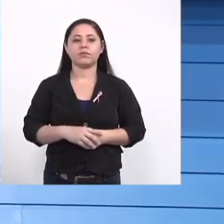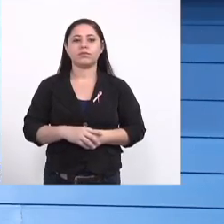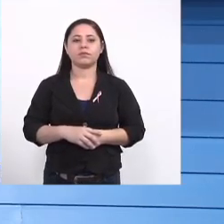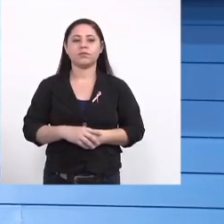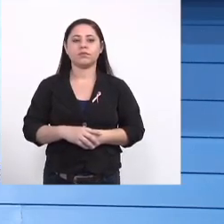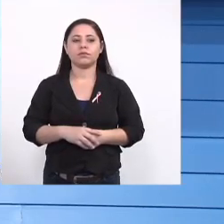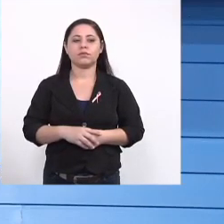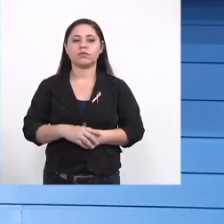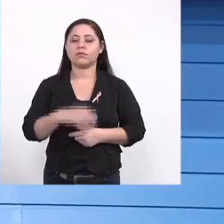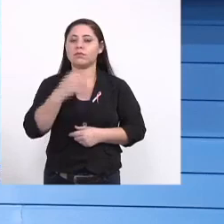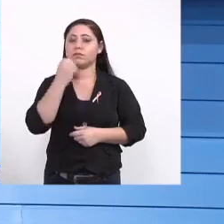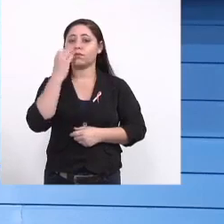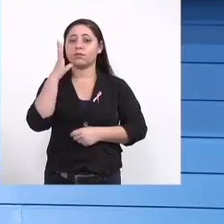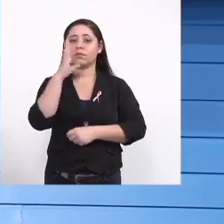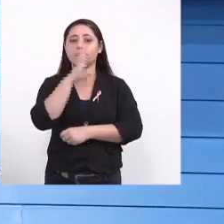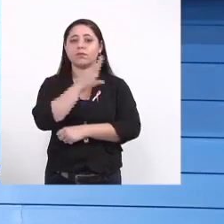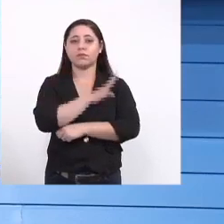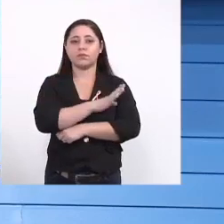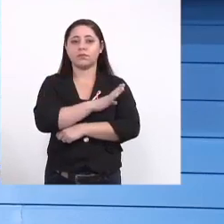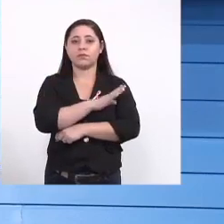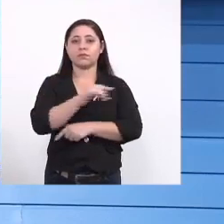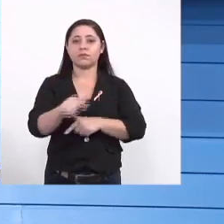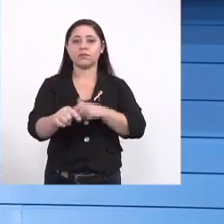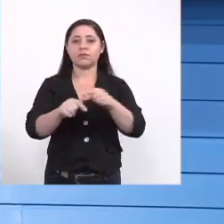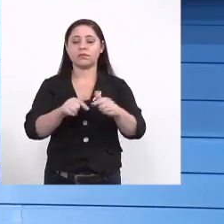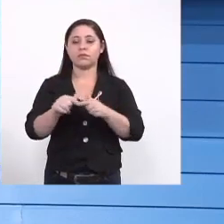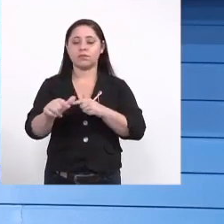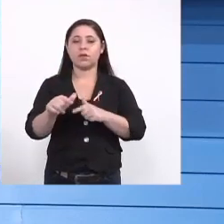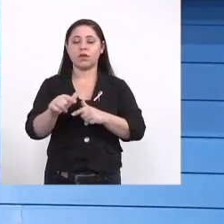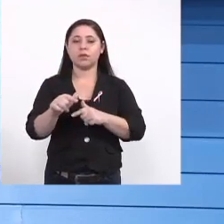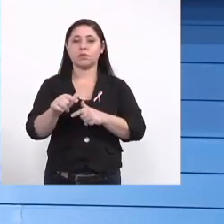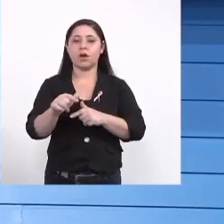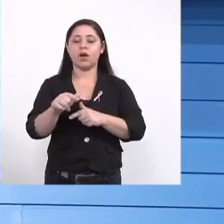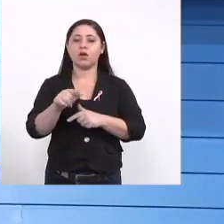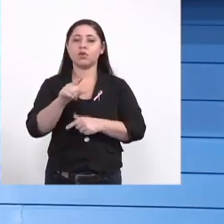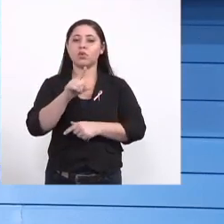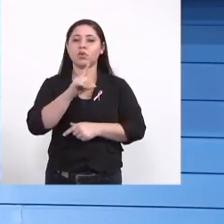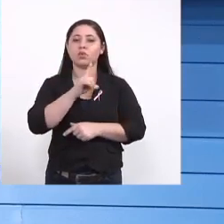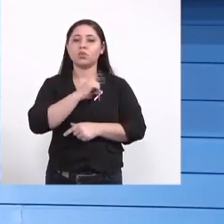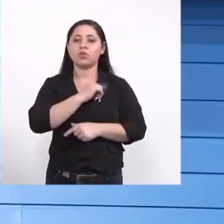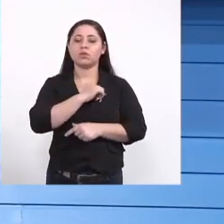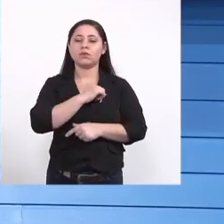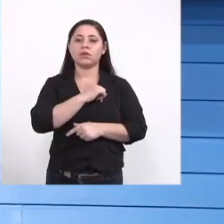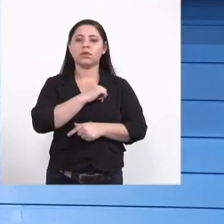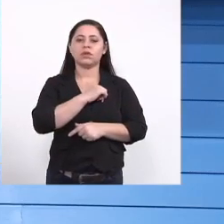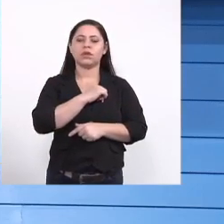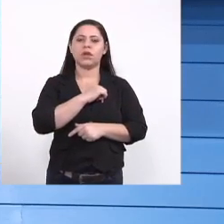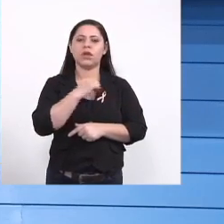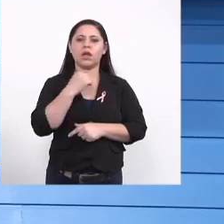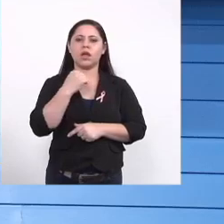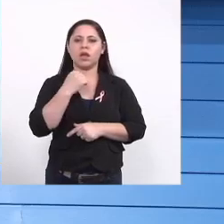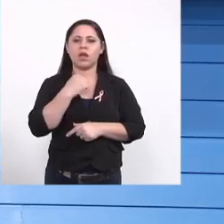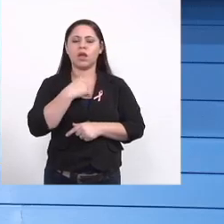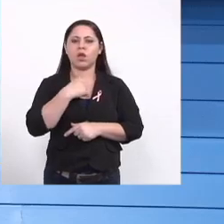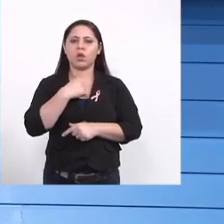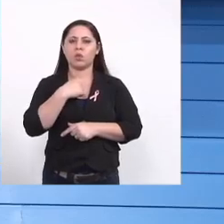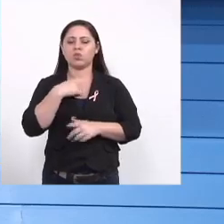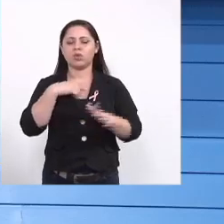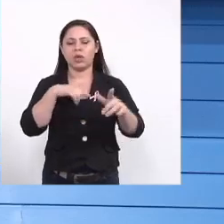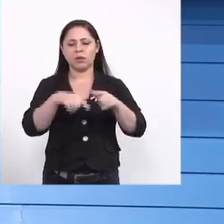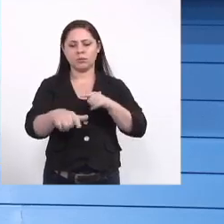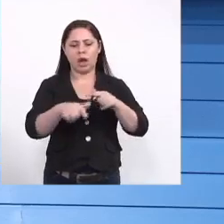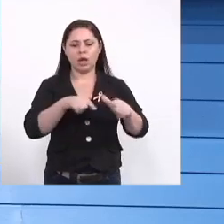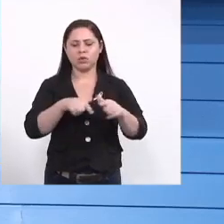boa tarde trabalho na OCDB sou entomologista nós trabalhamos com bioprospecção